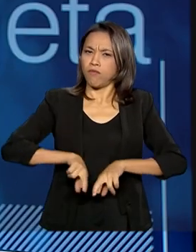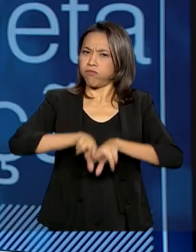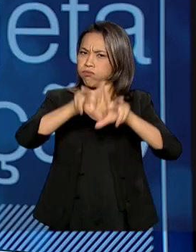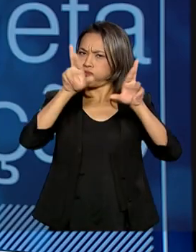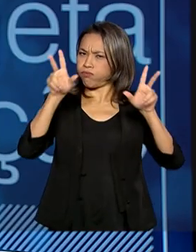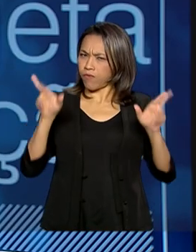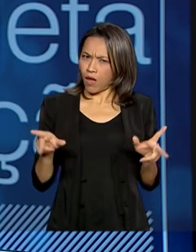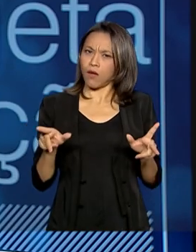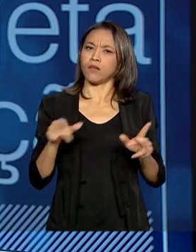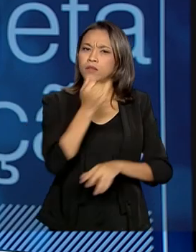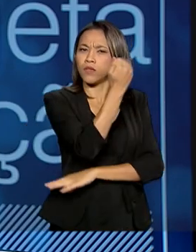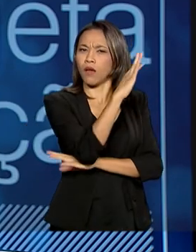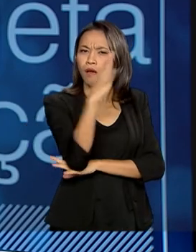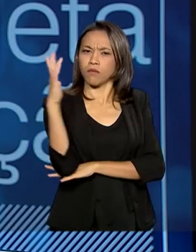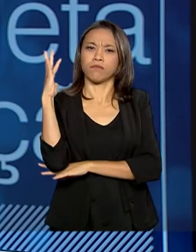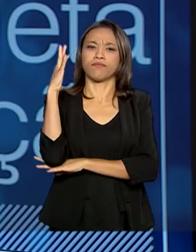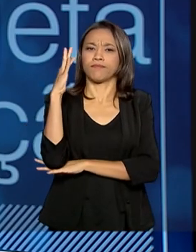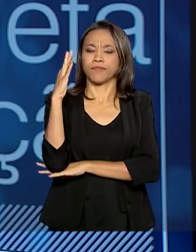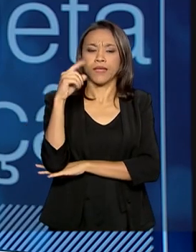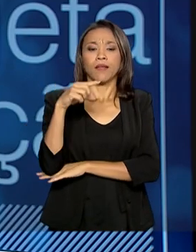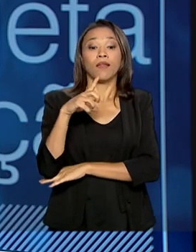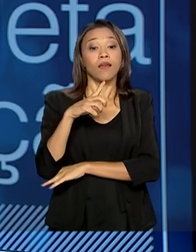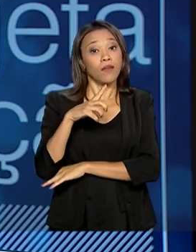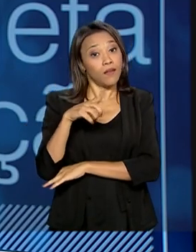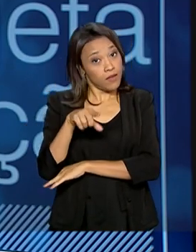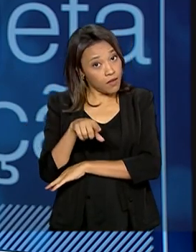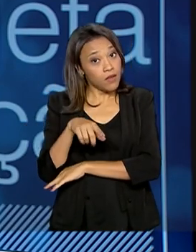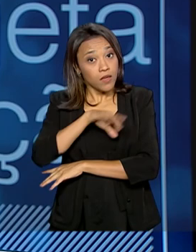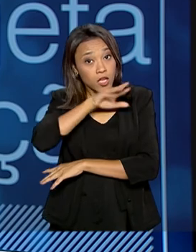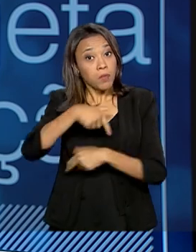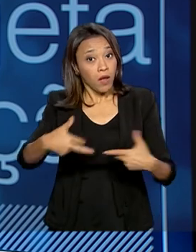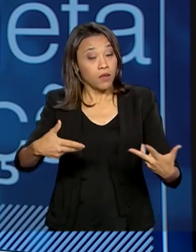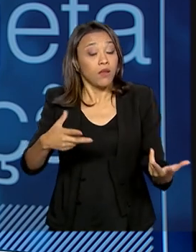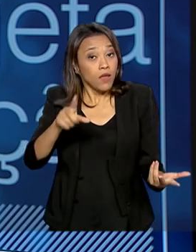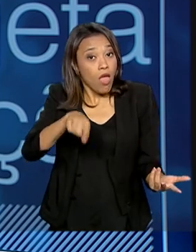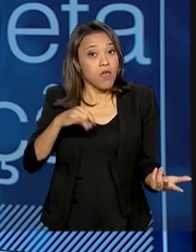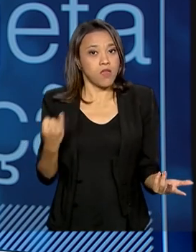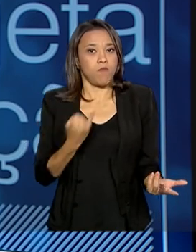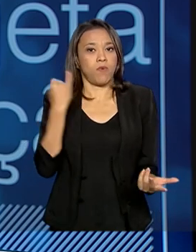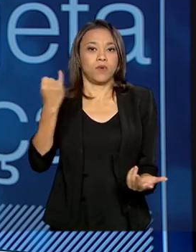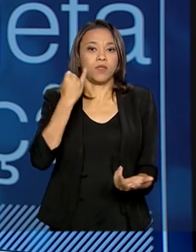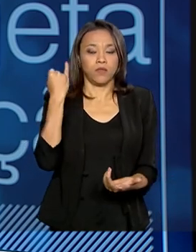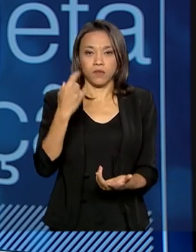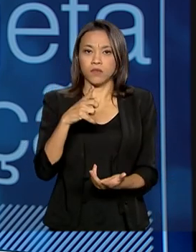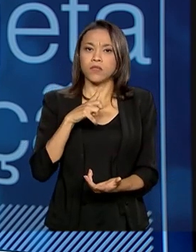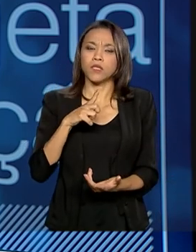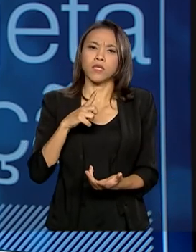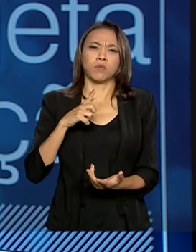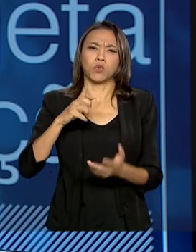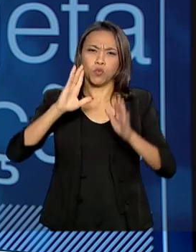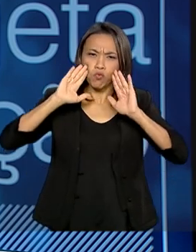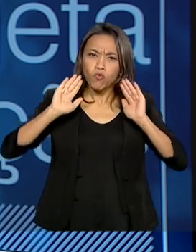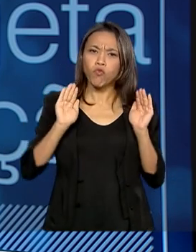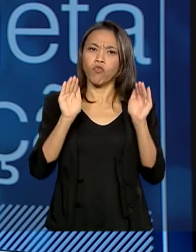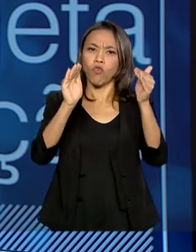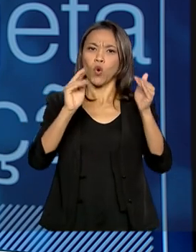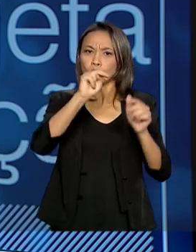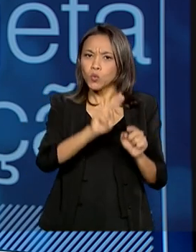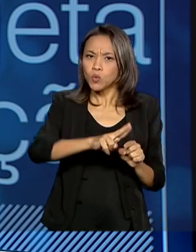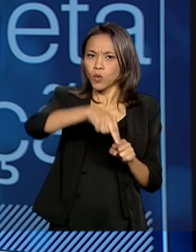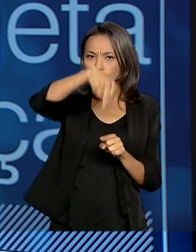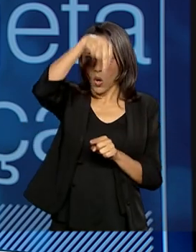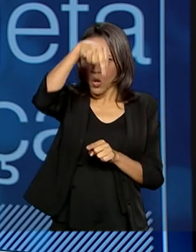temos, nós temos. E é muito importante, a gente está dando um foco bem maior no norte, que é uma